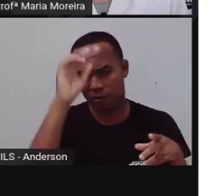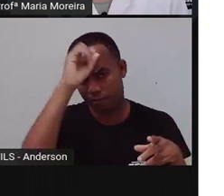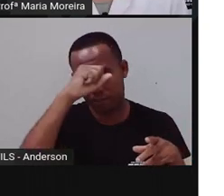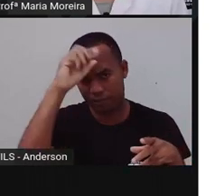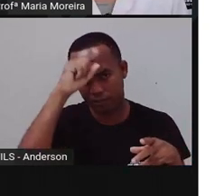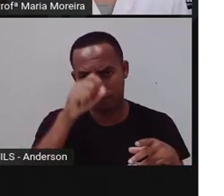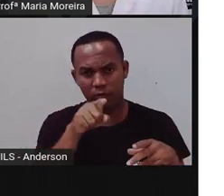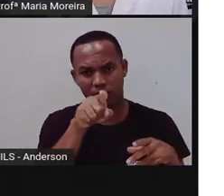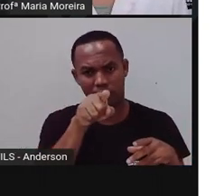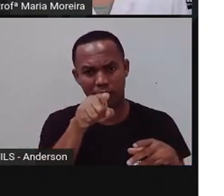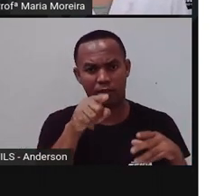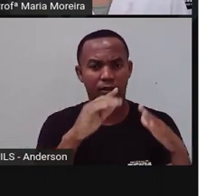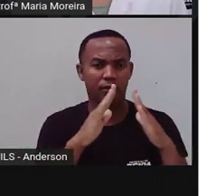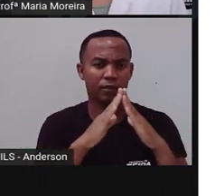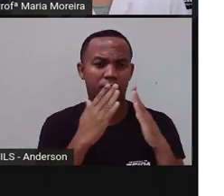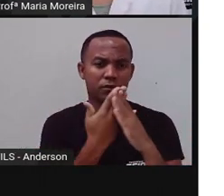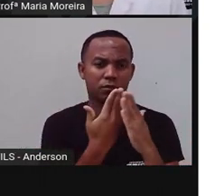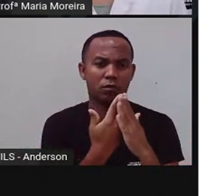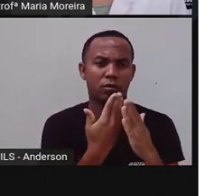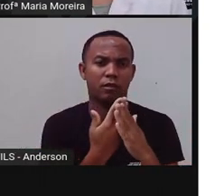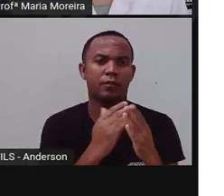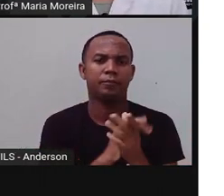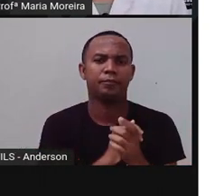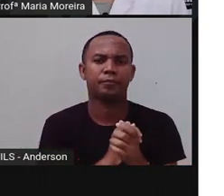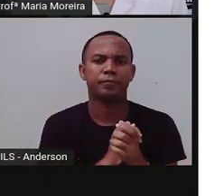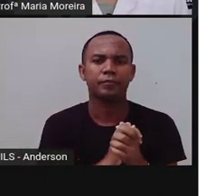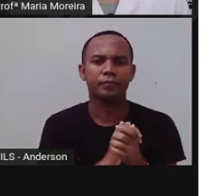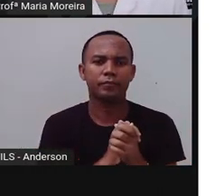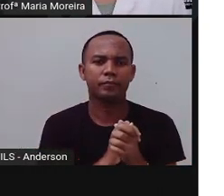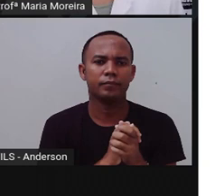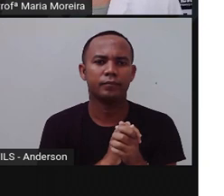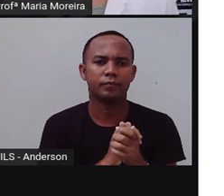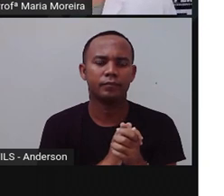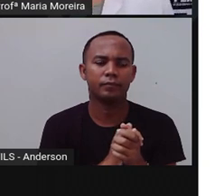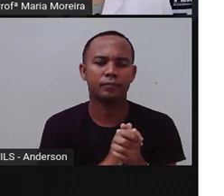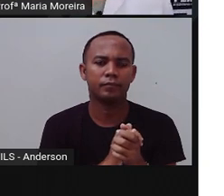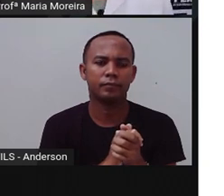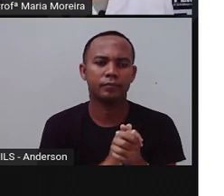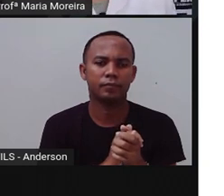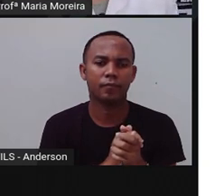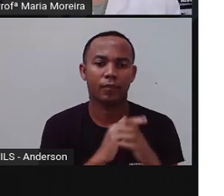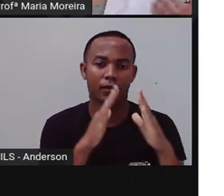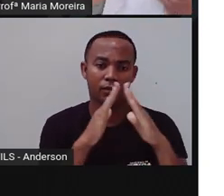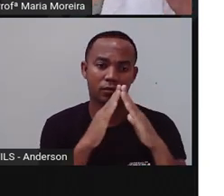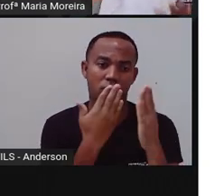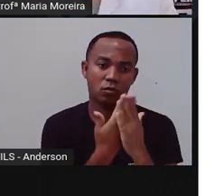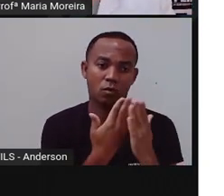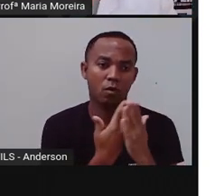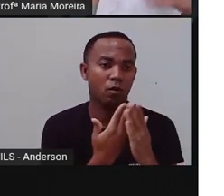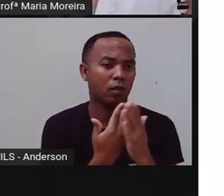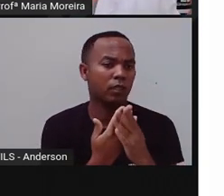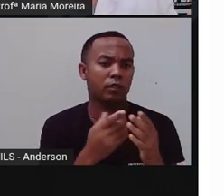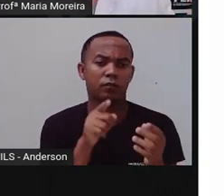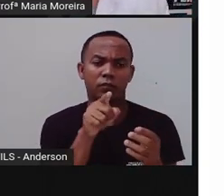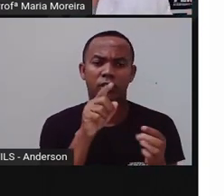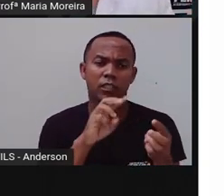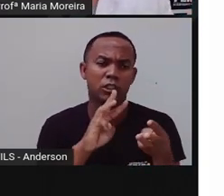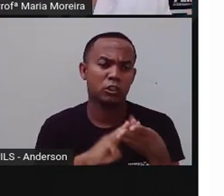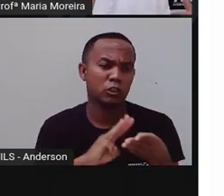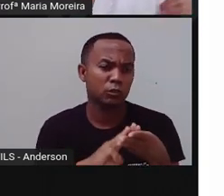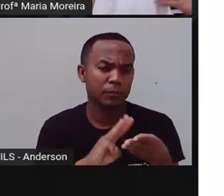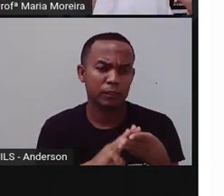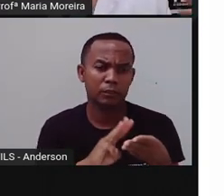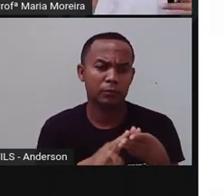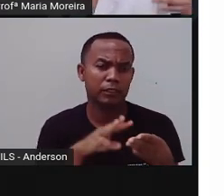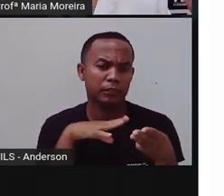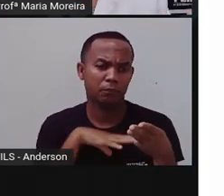é isso? Então, estamos divididos por áreas de conhecimento. Mas, na escola, vocês tinham aulas de matemática, de português,